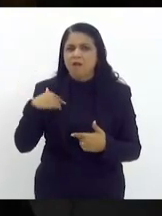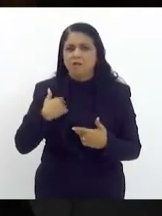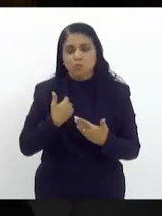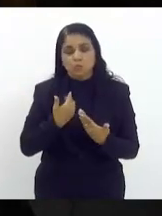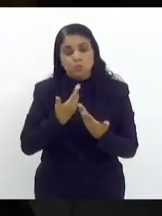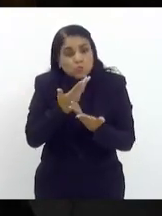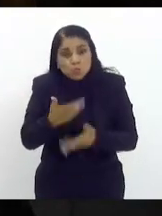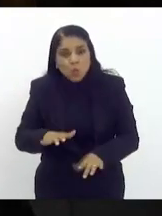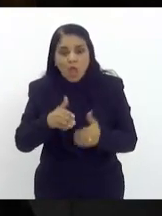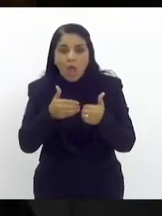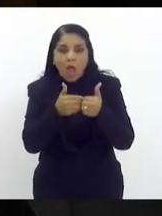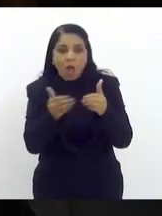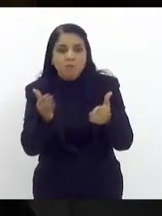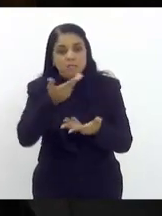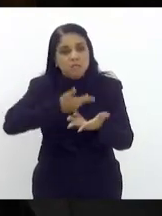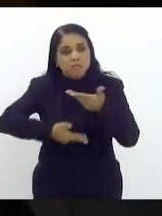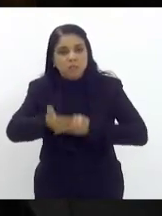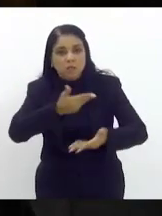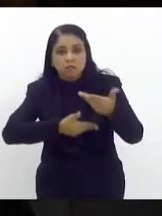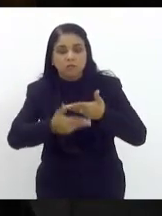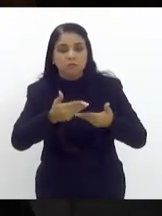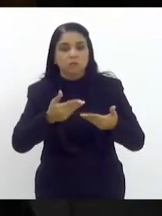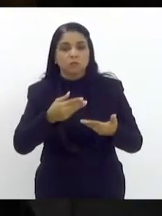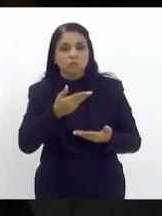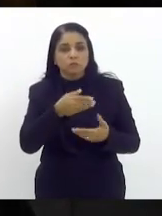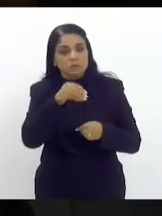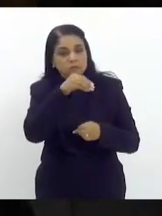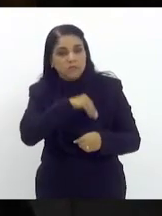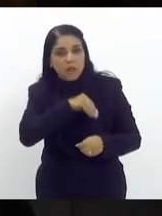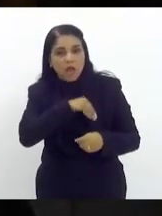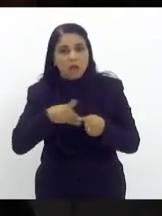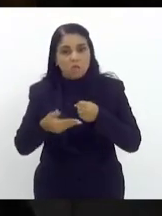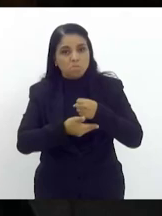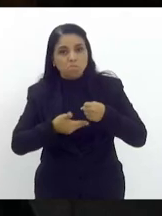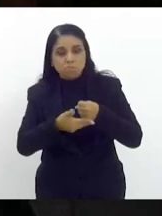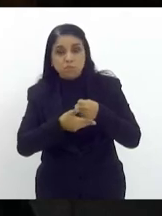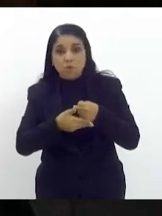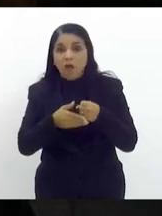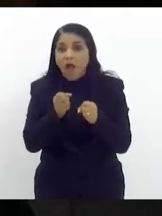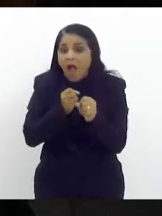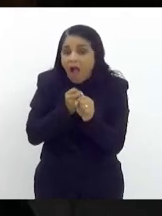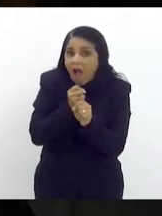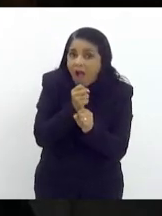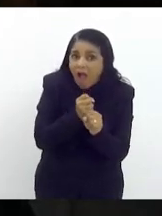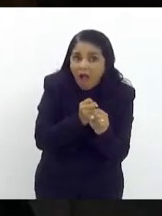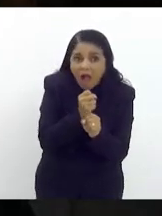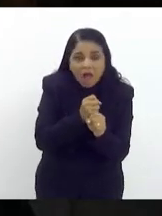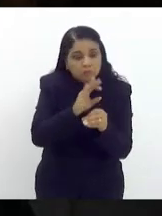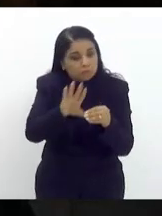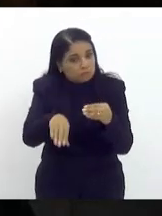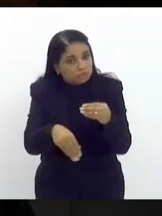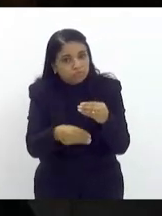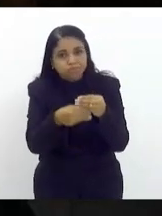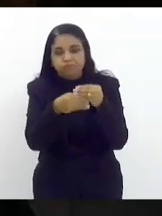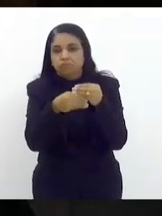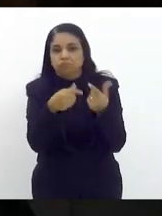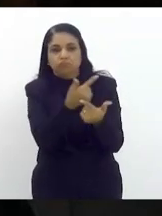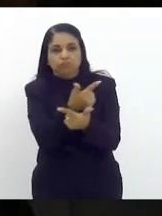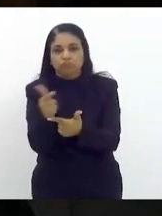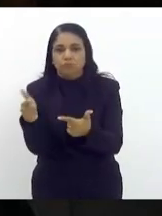os profissionais de educação também para o pagamento do piso estão há anos sem nenhum tipo de recomposição